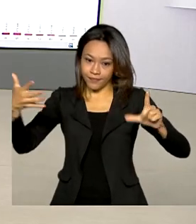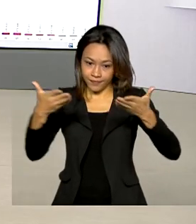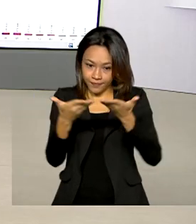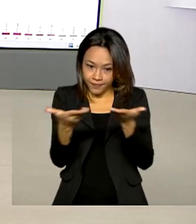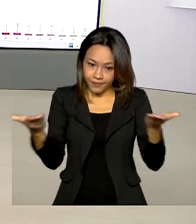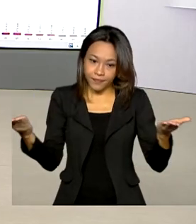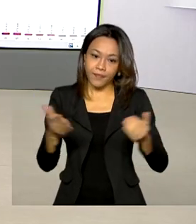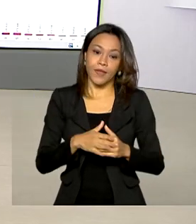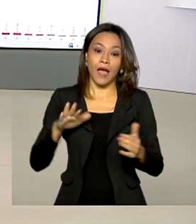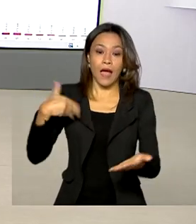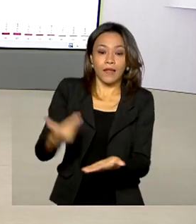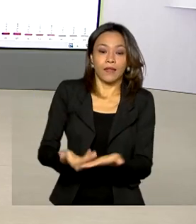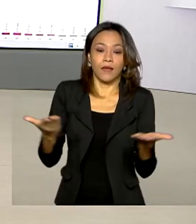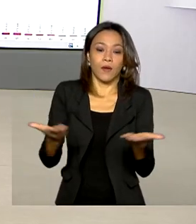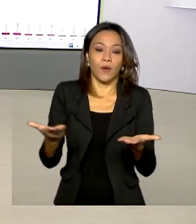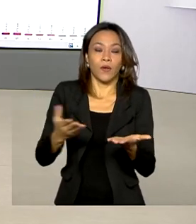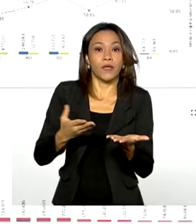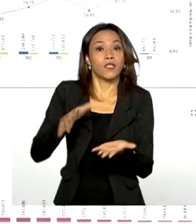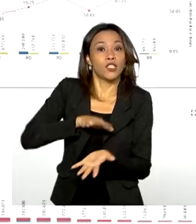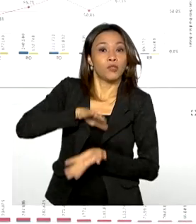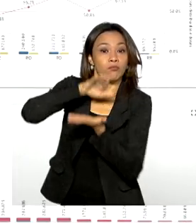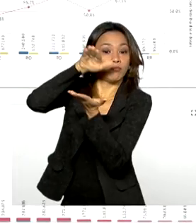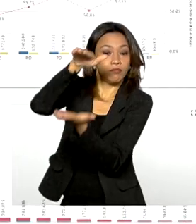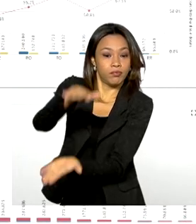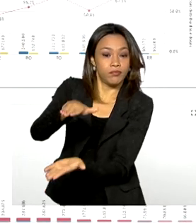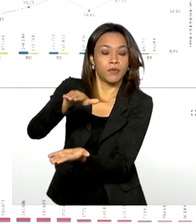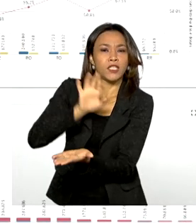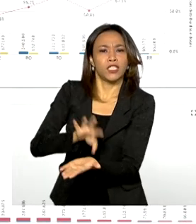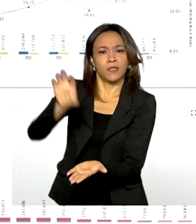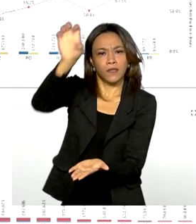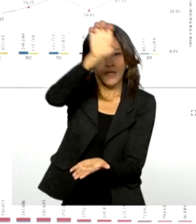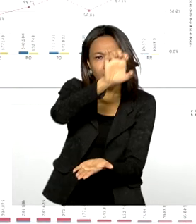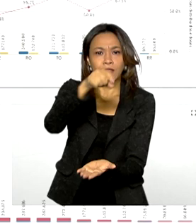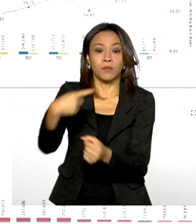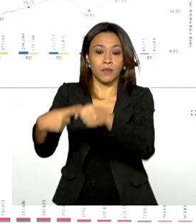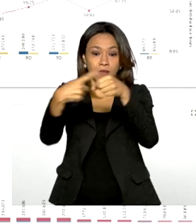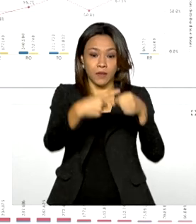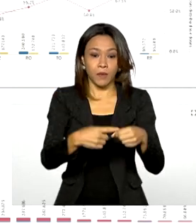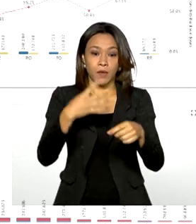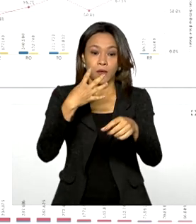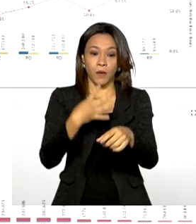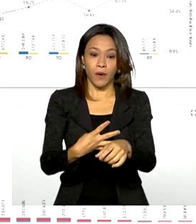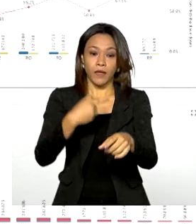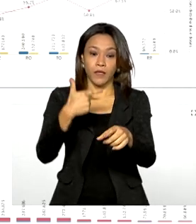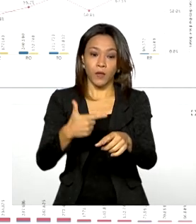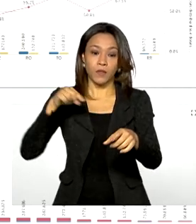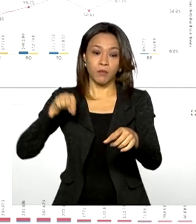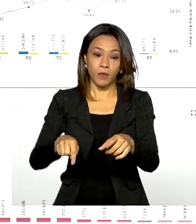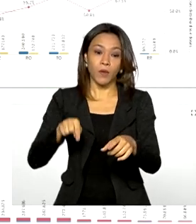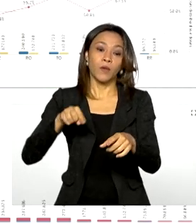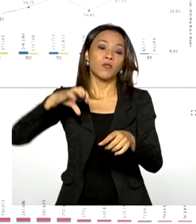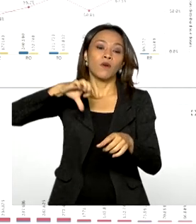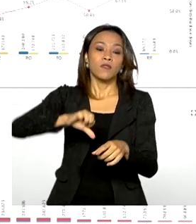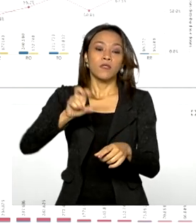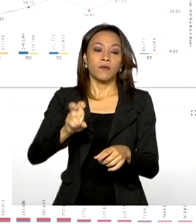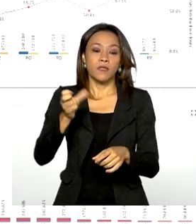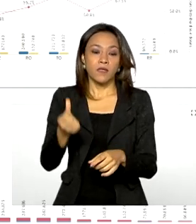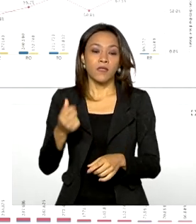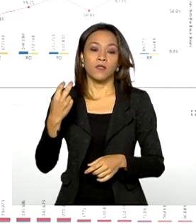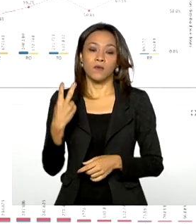momento foram distribuídas pelo Ministério da Saúde a estados e municípios 42 milhões 956 mil